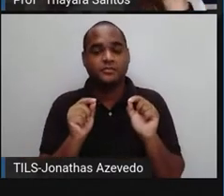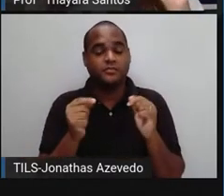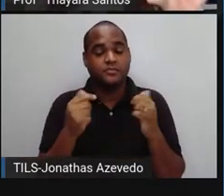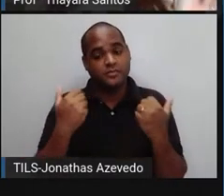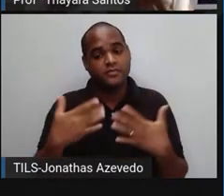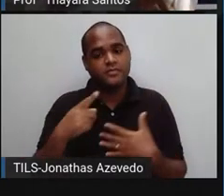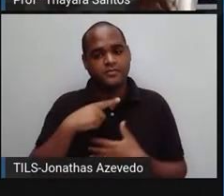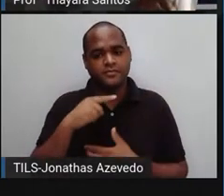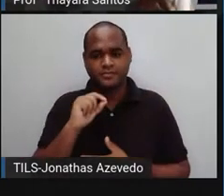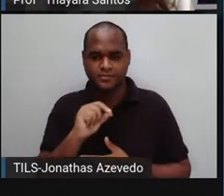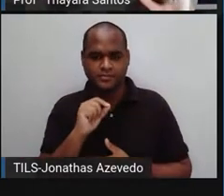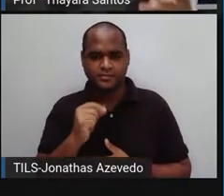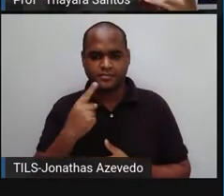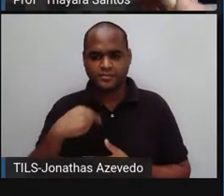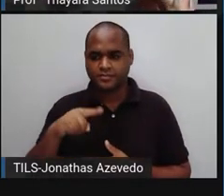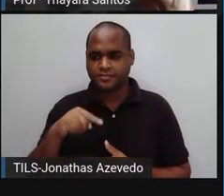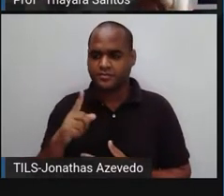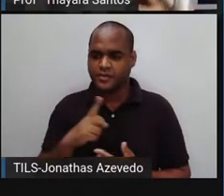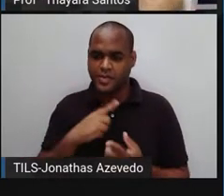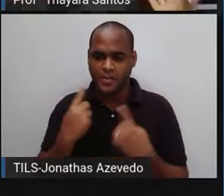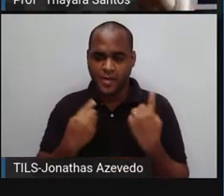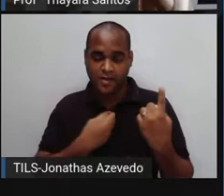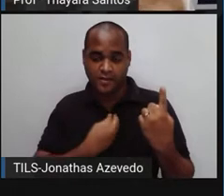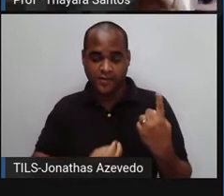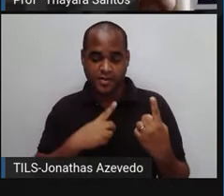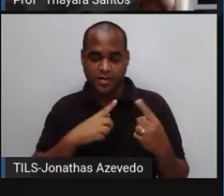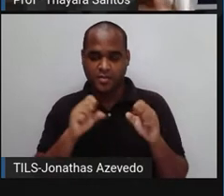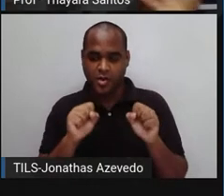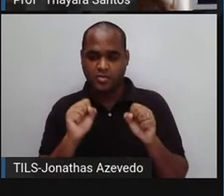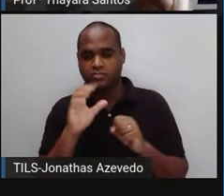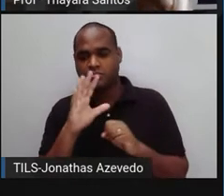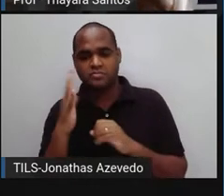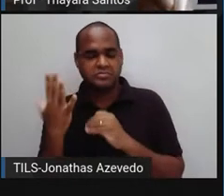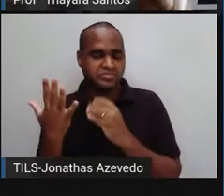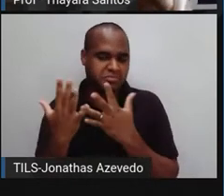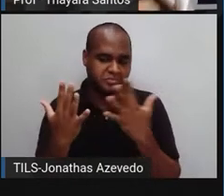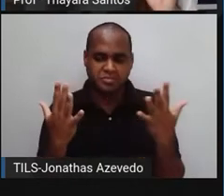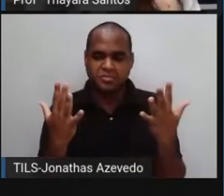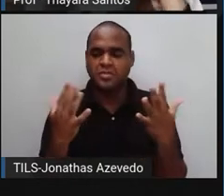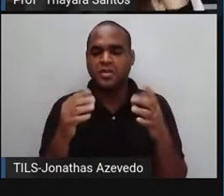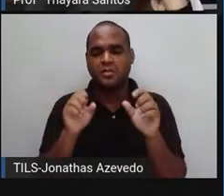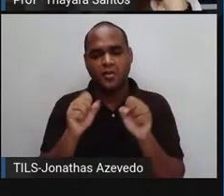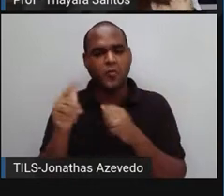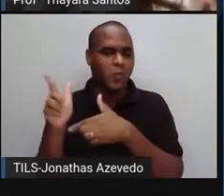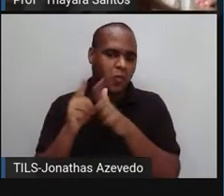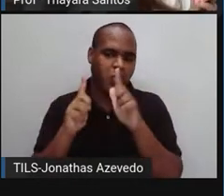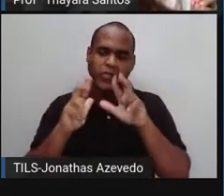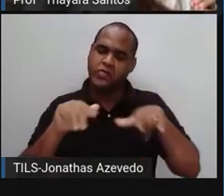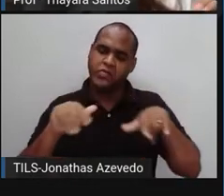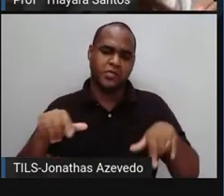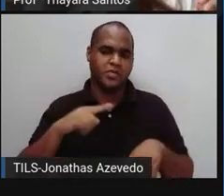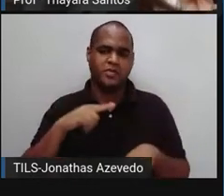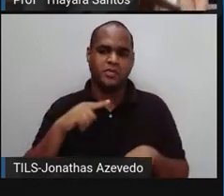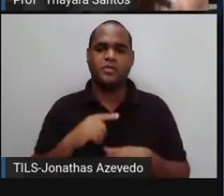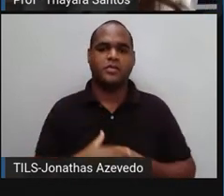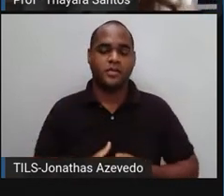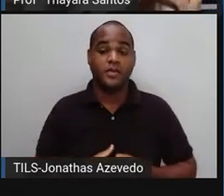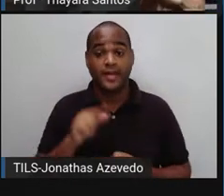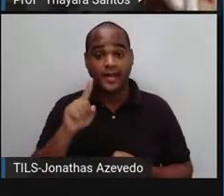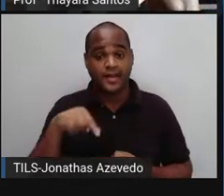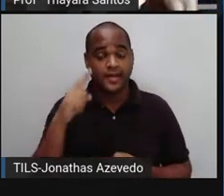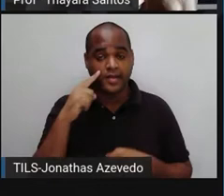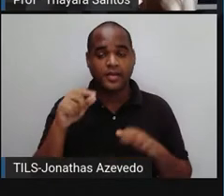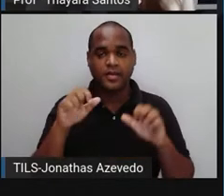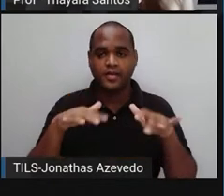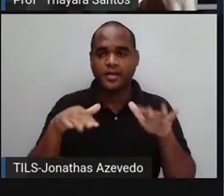quando o organismo morre, quando o ser vivo morre, pode ser uma planta, um animal ou qualquer outro organismo, os micro-organismos que estão presentes,